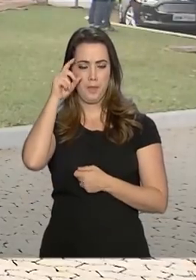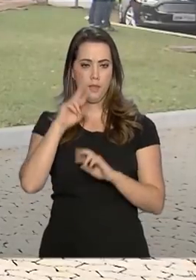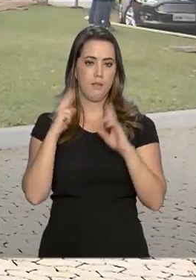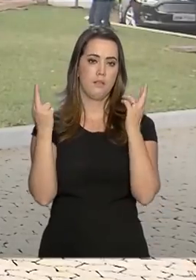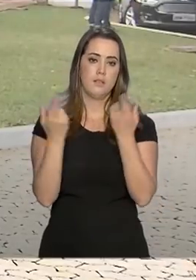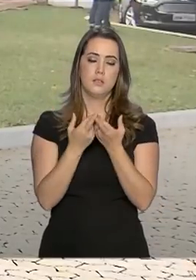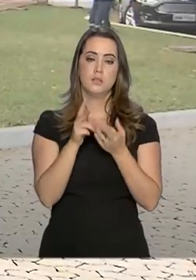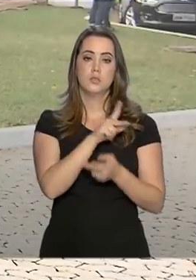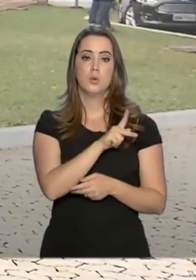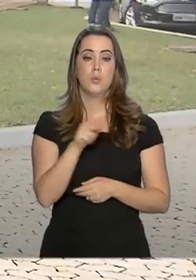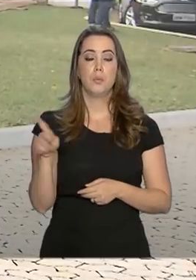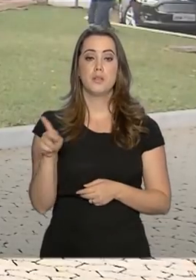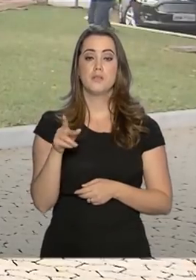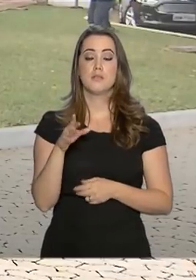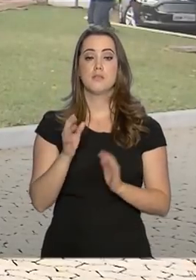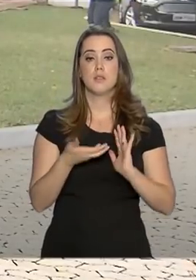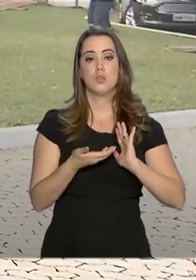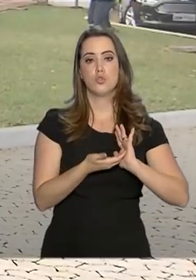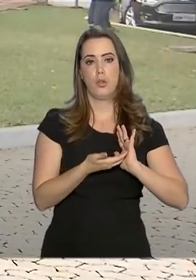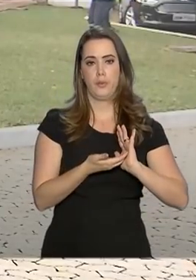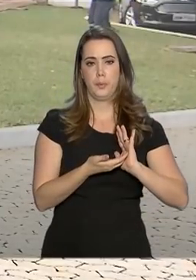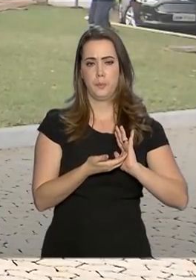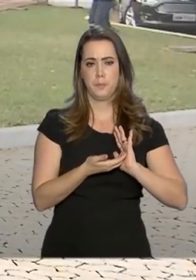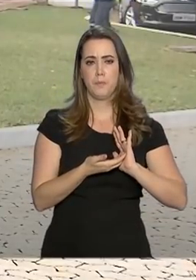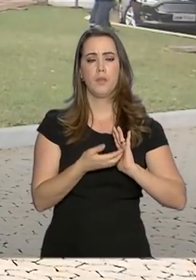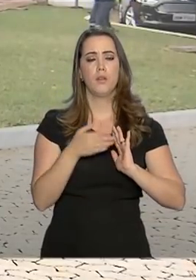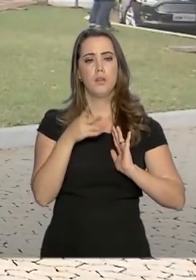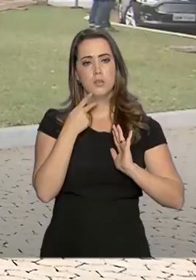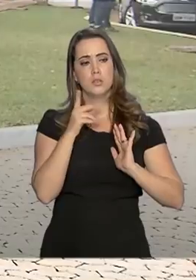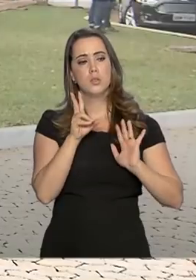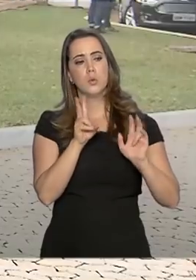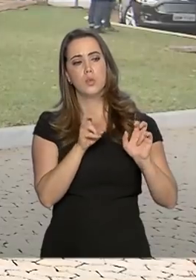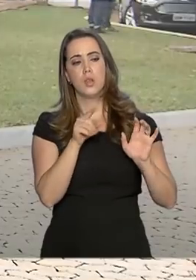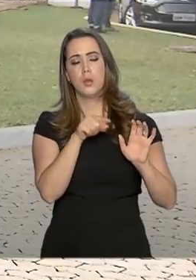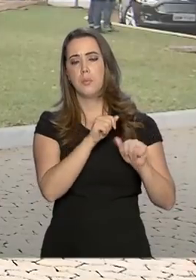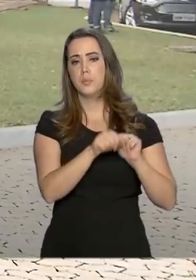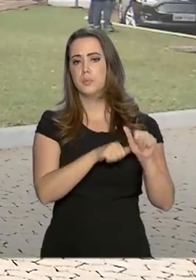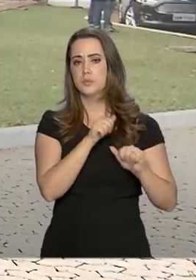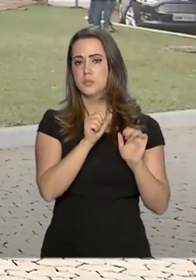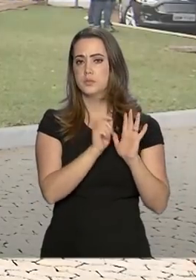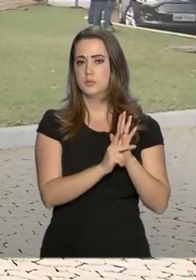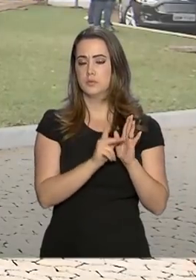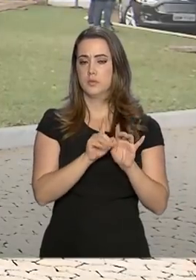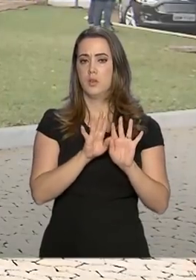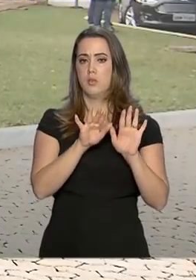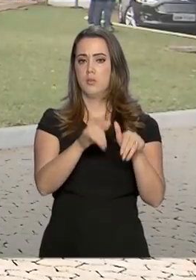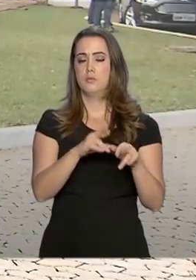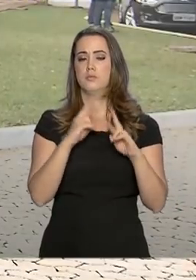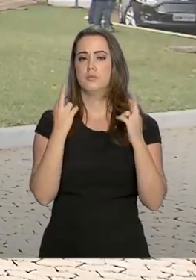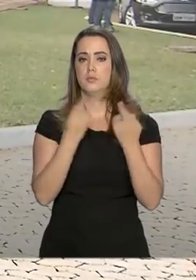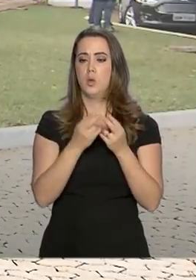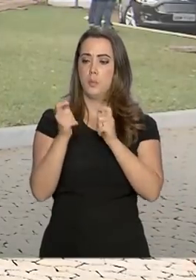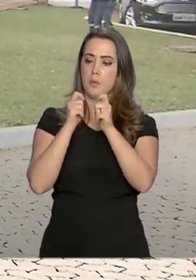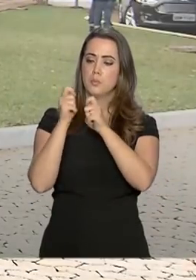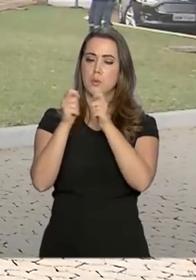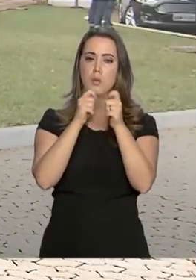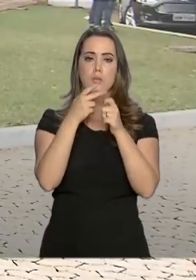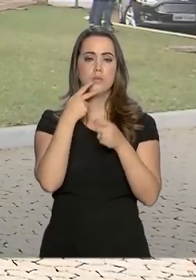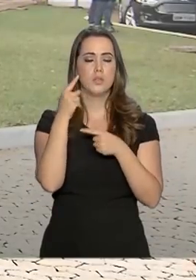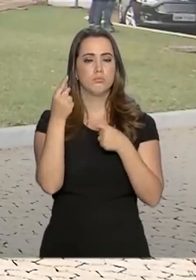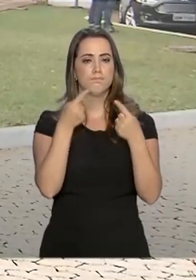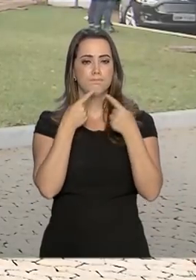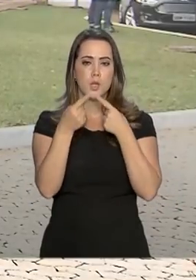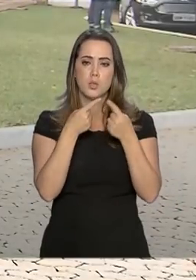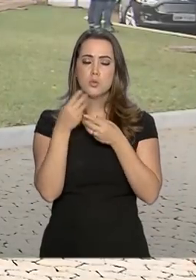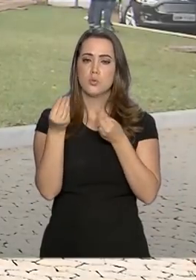Deputados Rodrigo Maia E na pauta estava a reforma da Previdência No final da reunião ele conversou com jornalistas Disse que eles discutiram